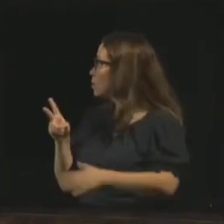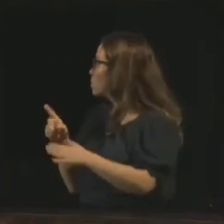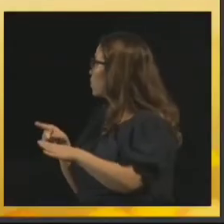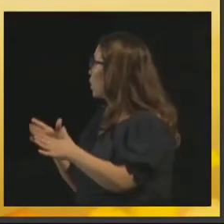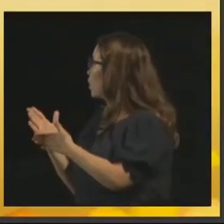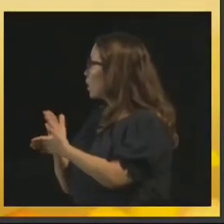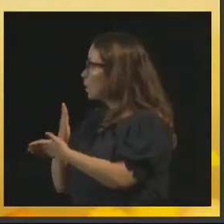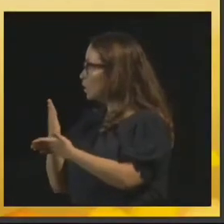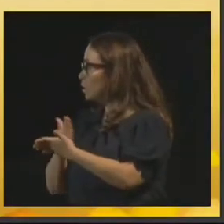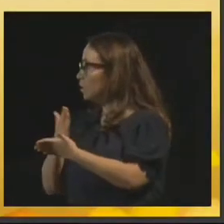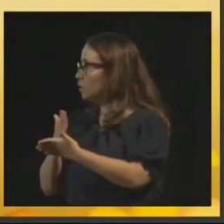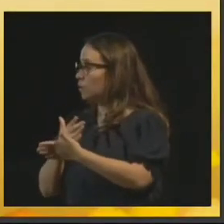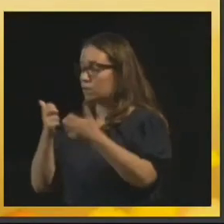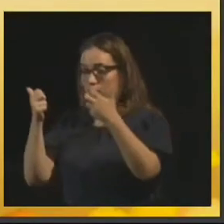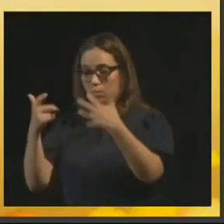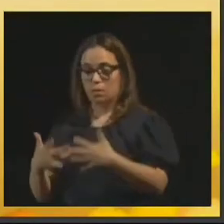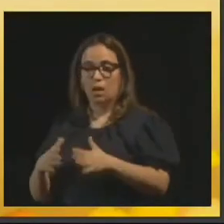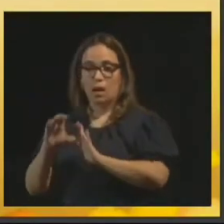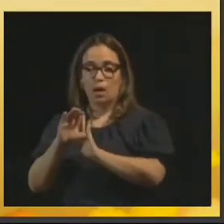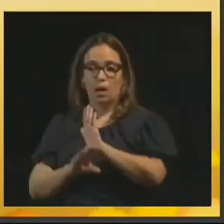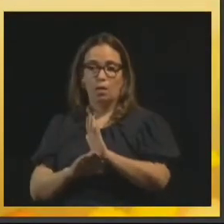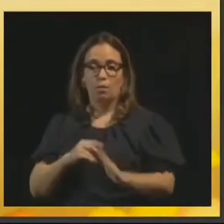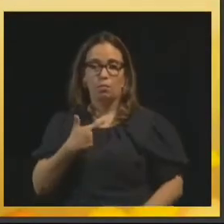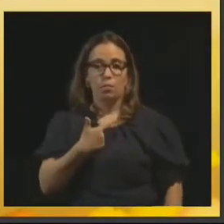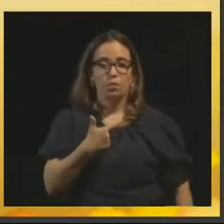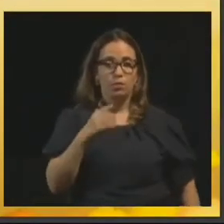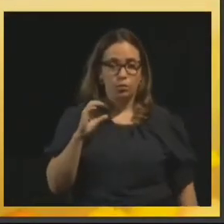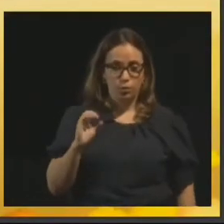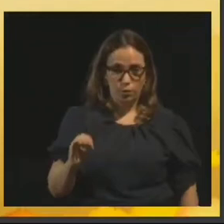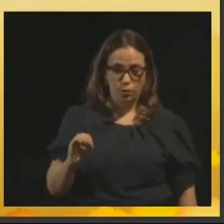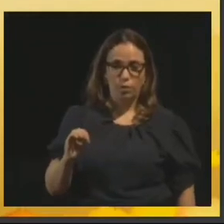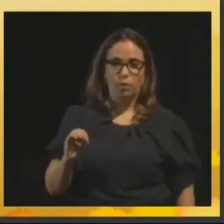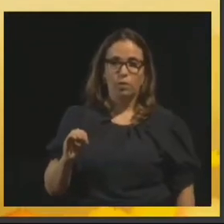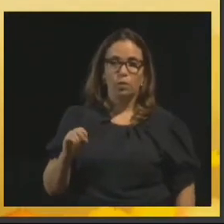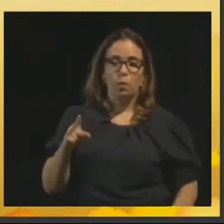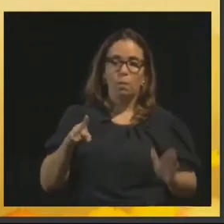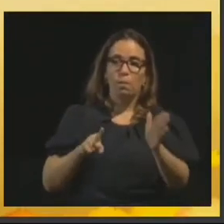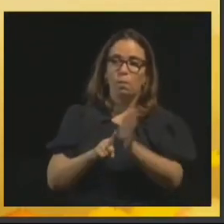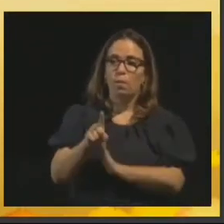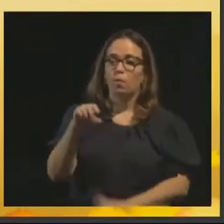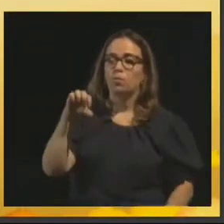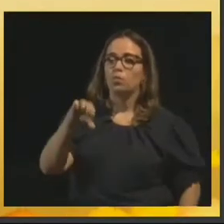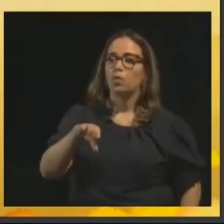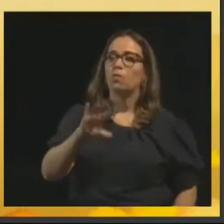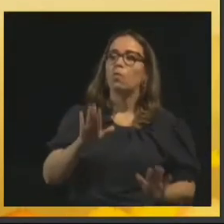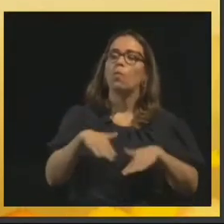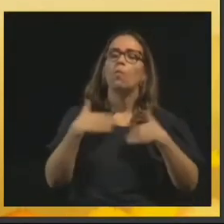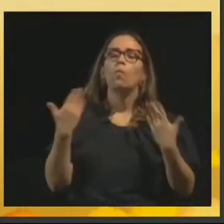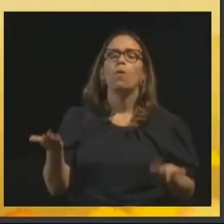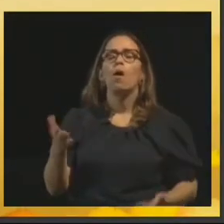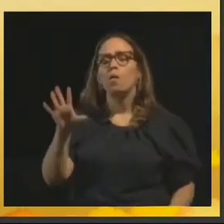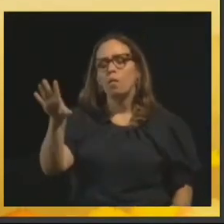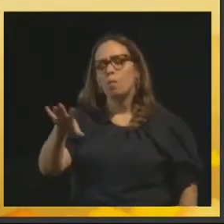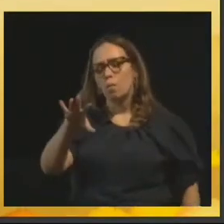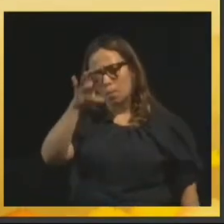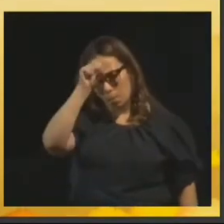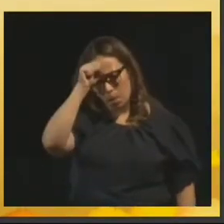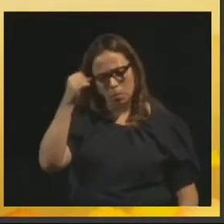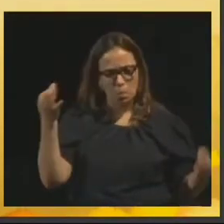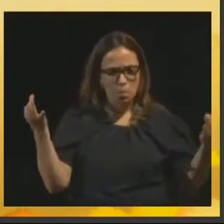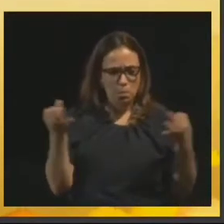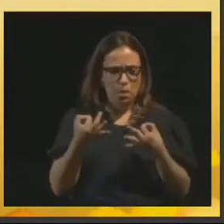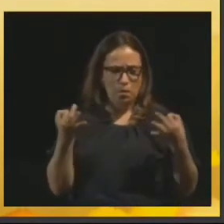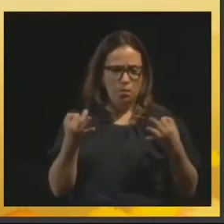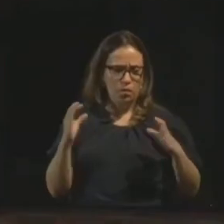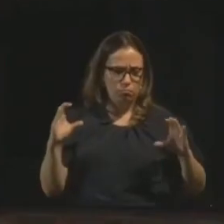médios. Lá no capítulo 20, na pergunta de número 9, qual o médio que se poderia qualificar de perfeito?